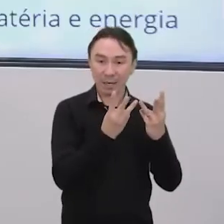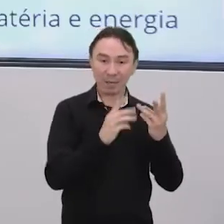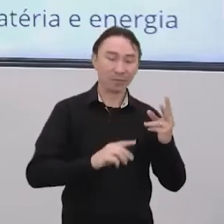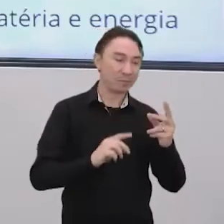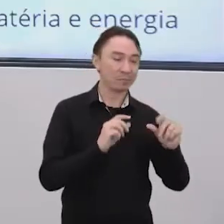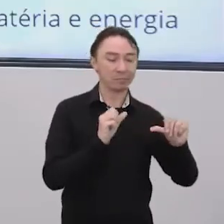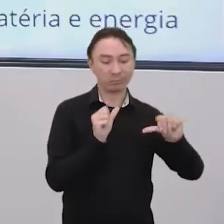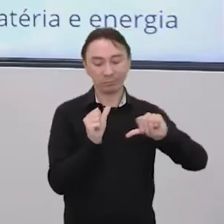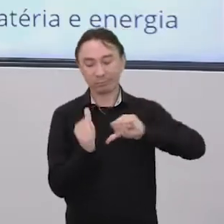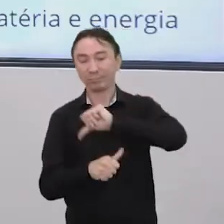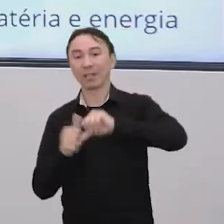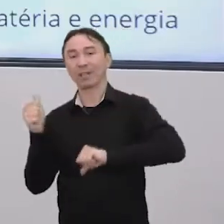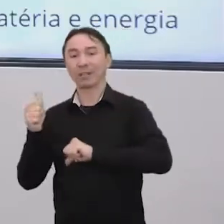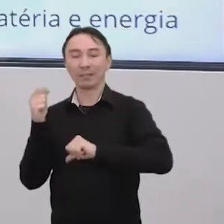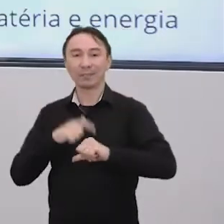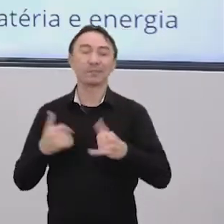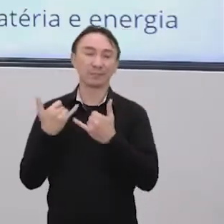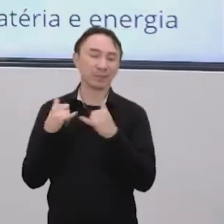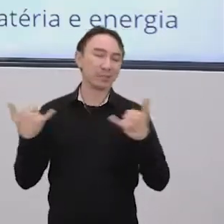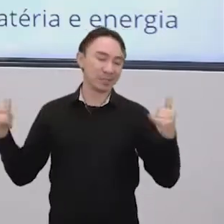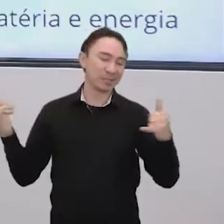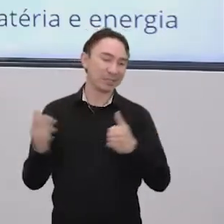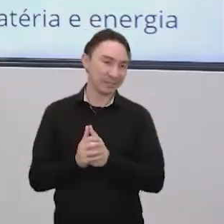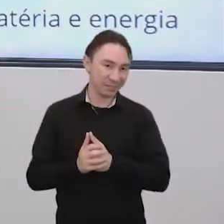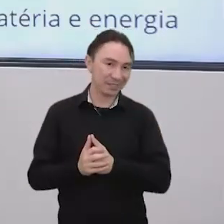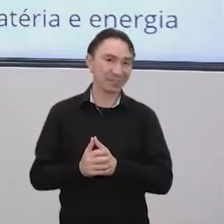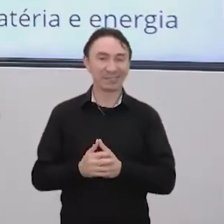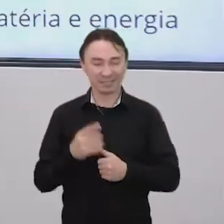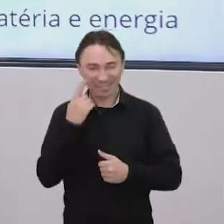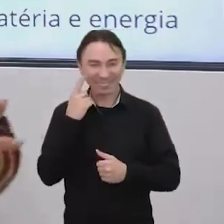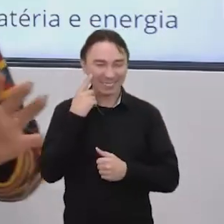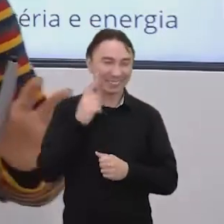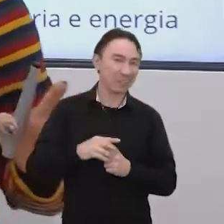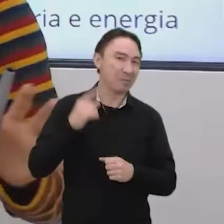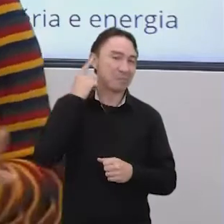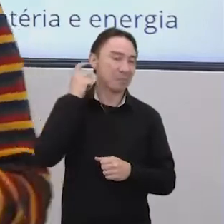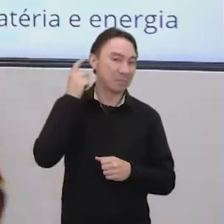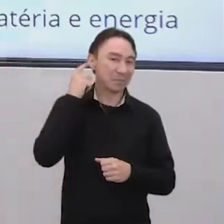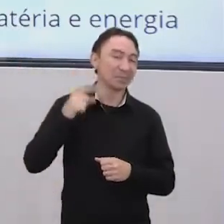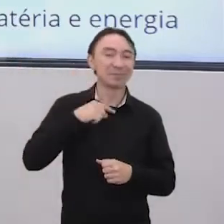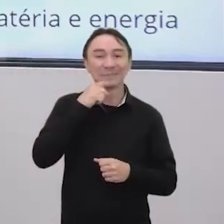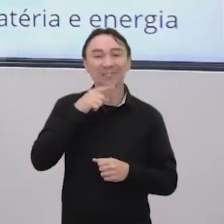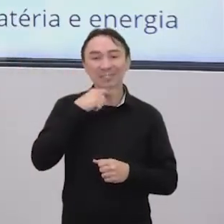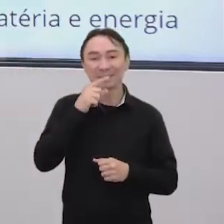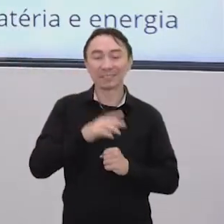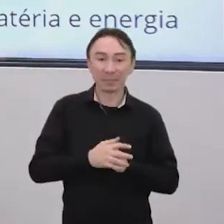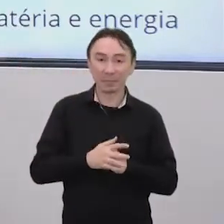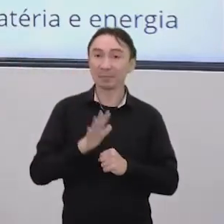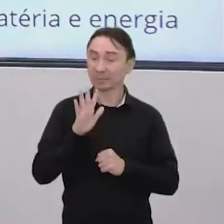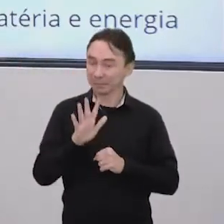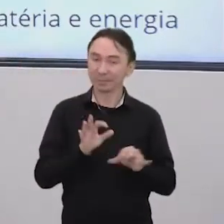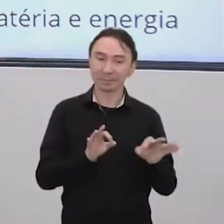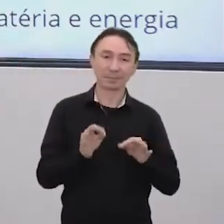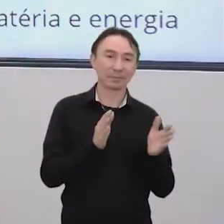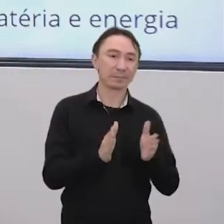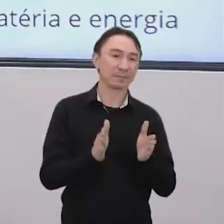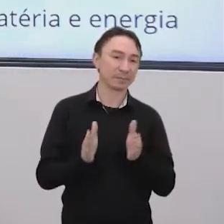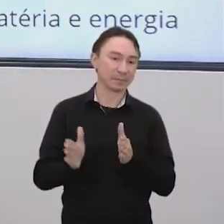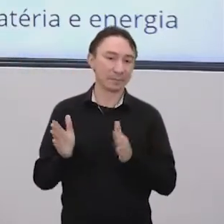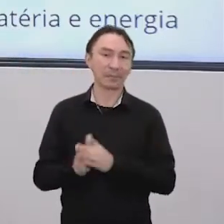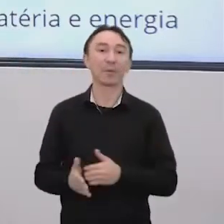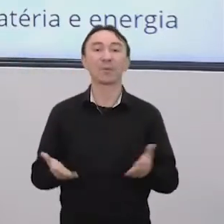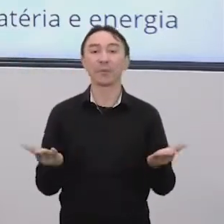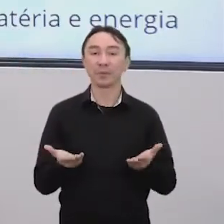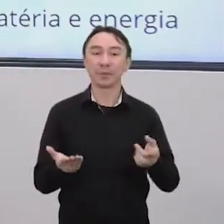tinha colocado um sinal aí para tocar, não deu certo, mas a gente vai se organizando aqui que eu estou em um estúdio diferente. Pessoal, vamos começar aqui com uma